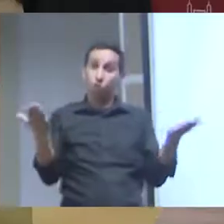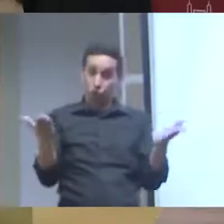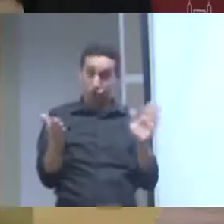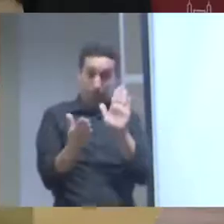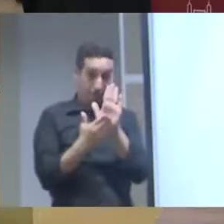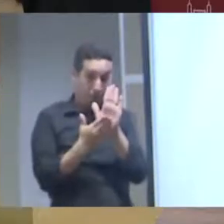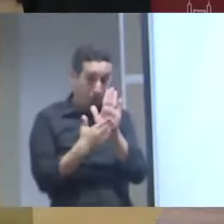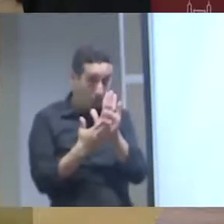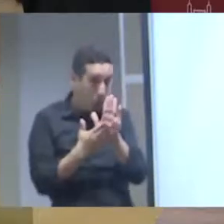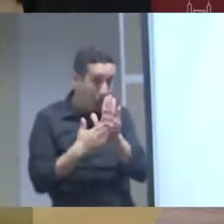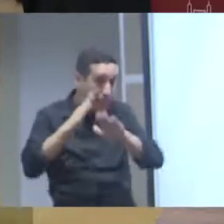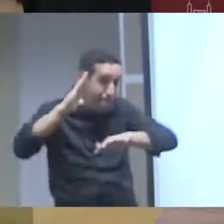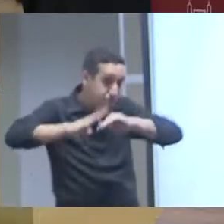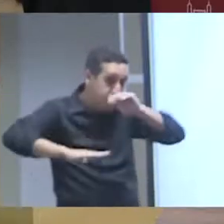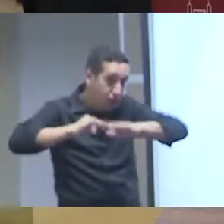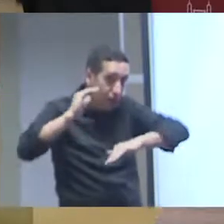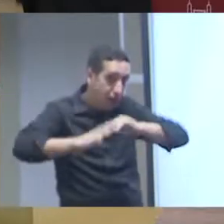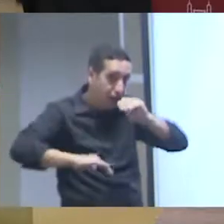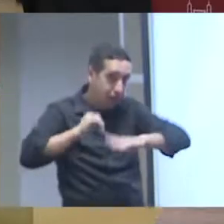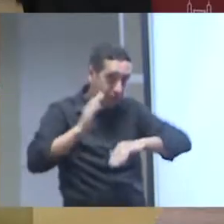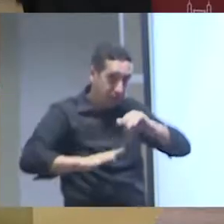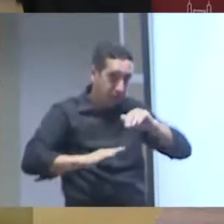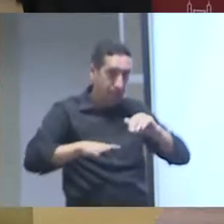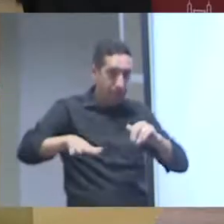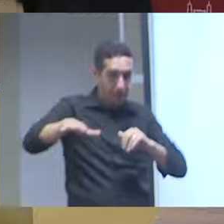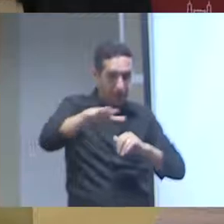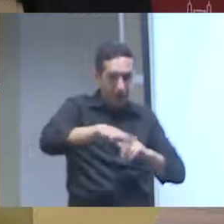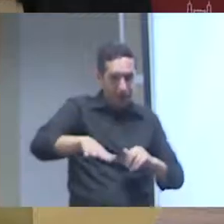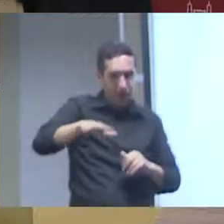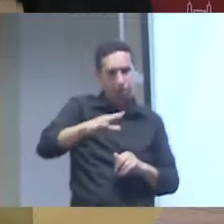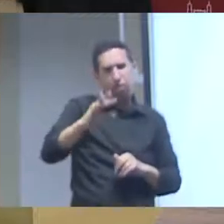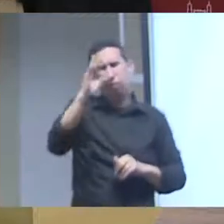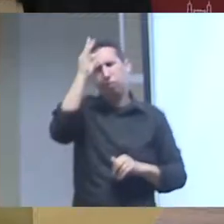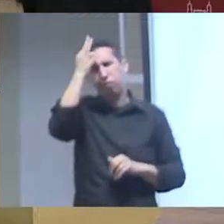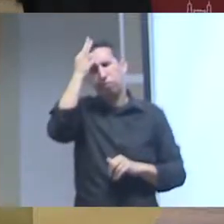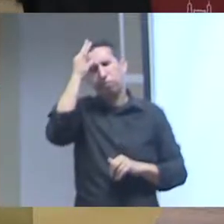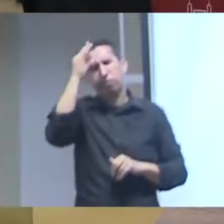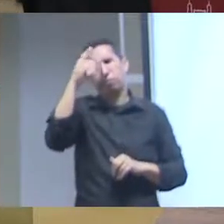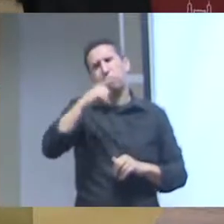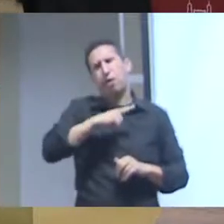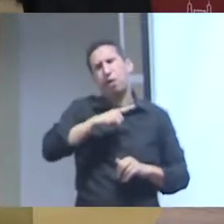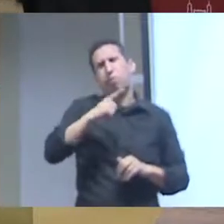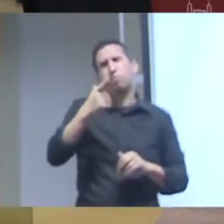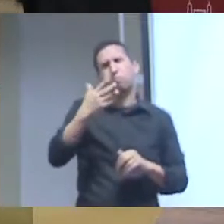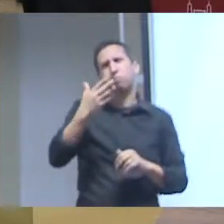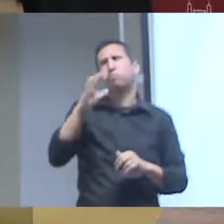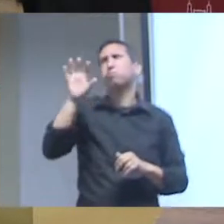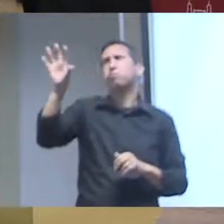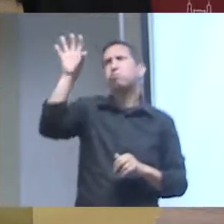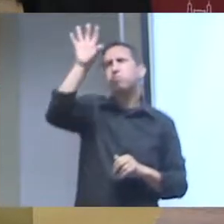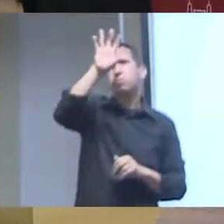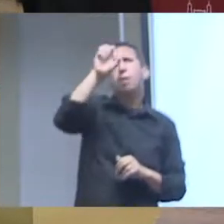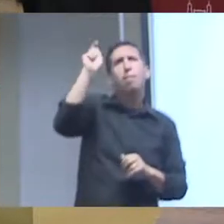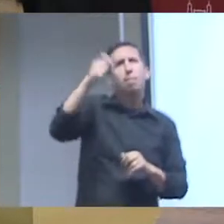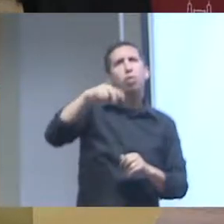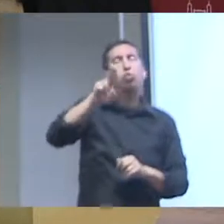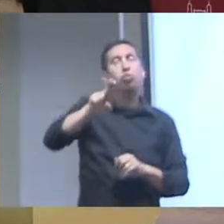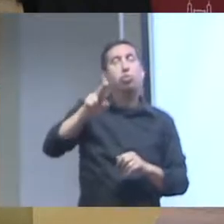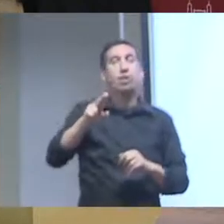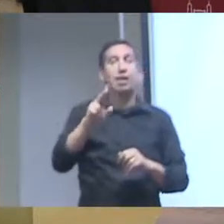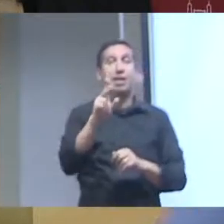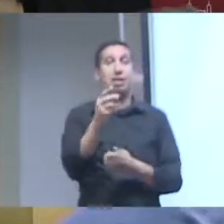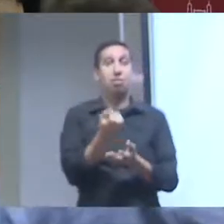a UCBBR e outros mais é que eles passem além de publicar os dados em CSV e tal publiquem os pontos em mapas quando